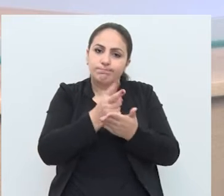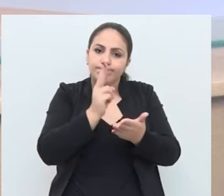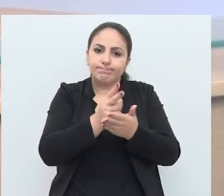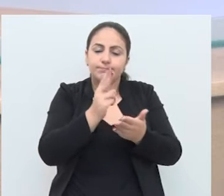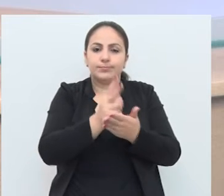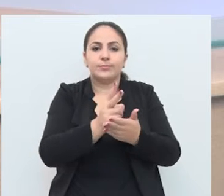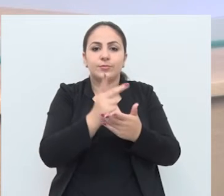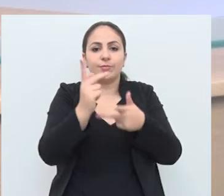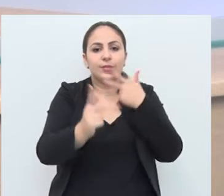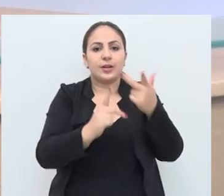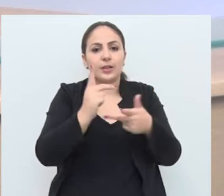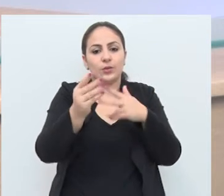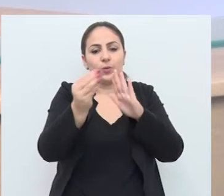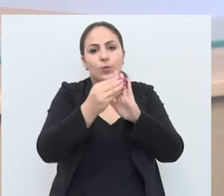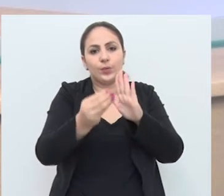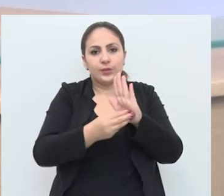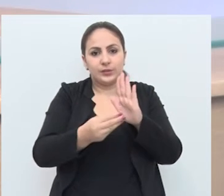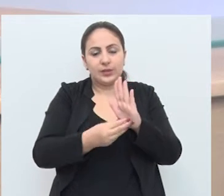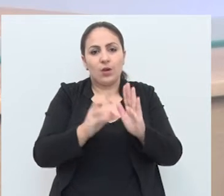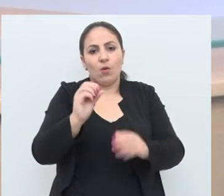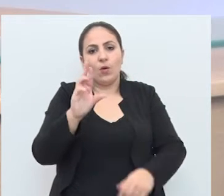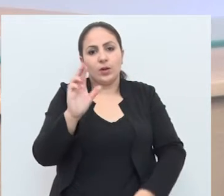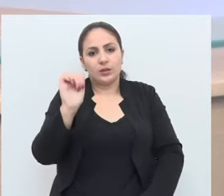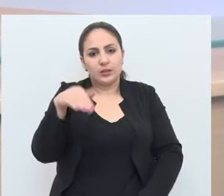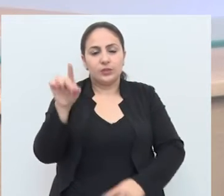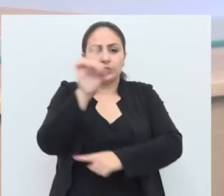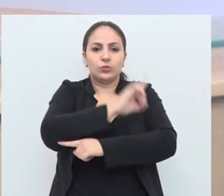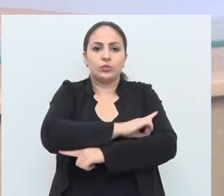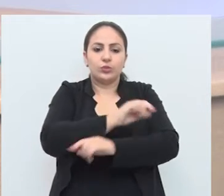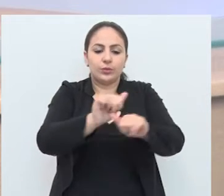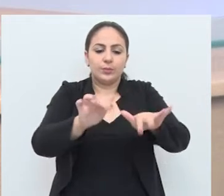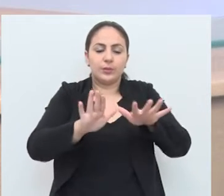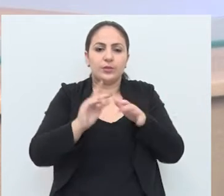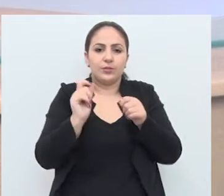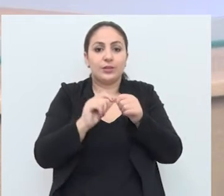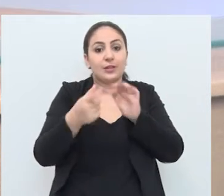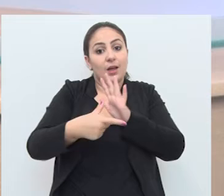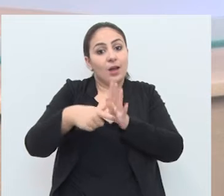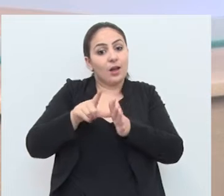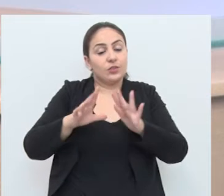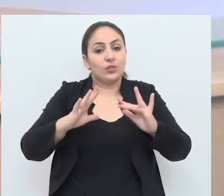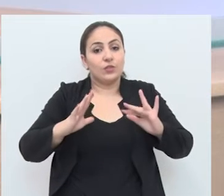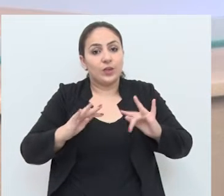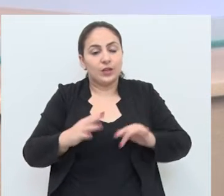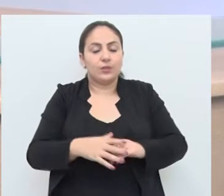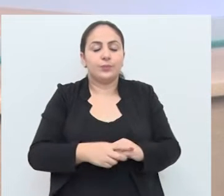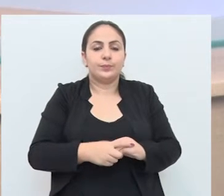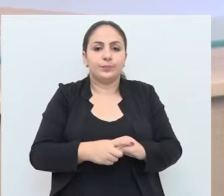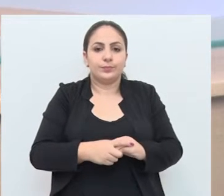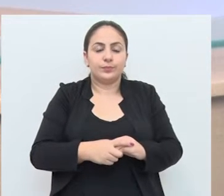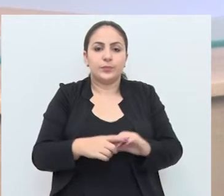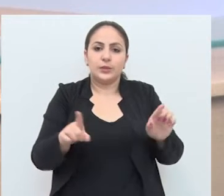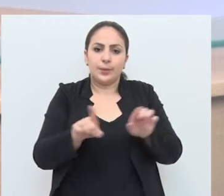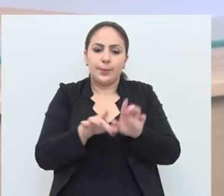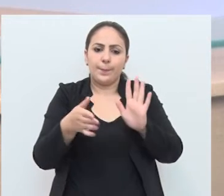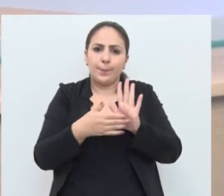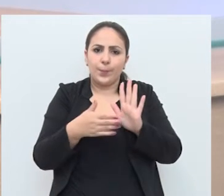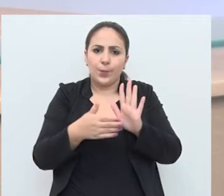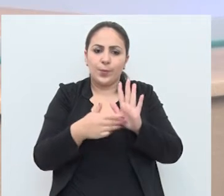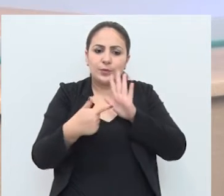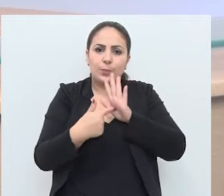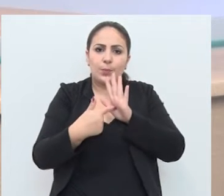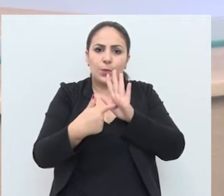continuamos repercutindo o conteúdo da ordem do dia da plenária realizada antes do feriado. Além das